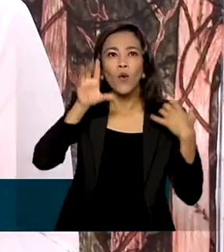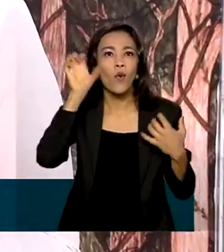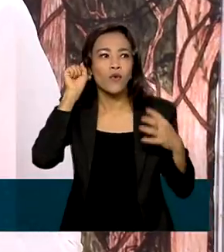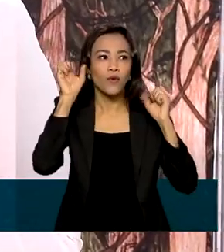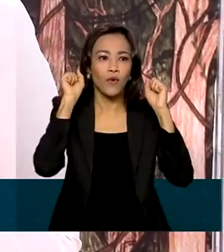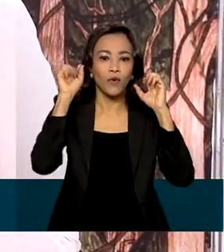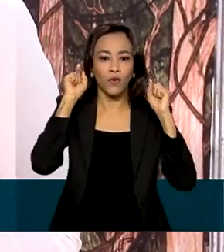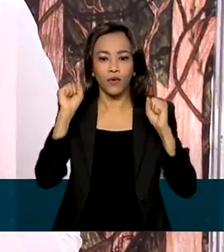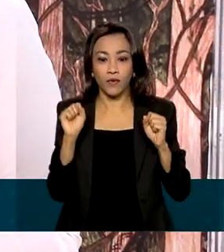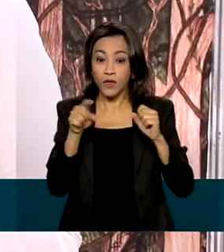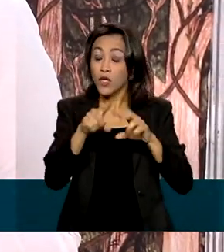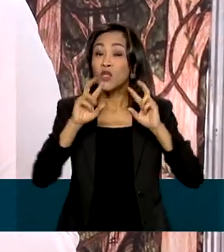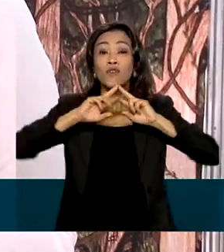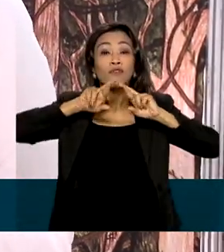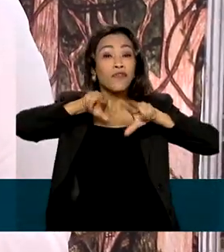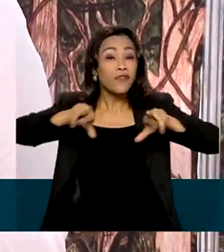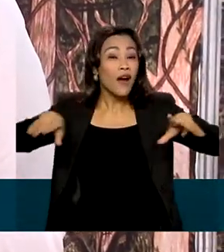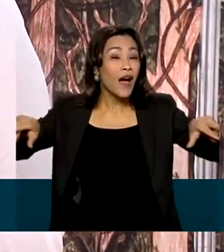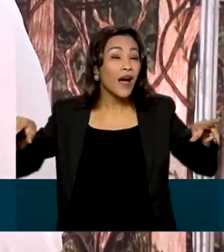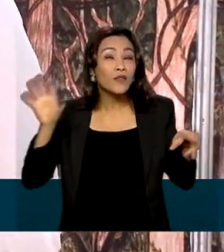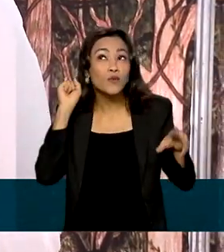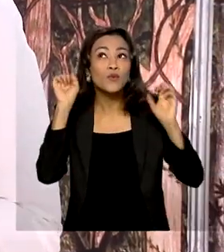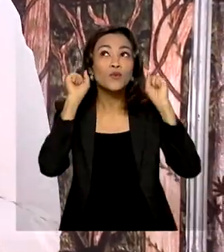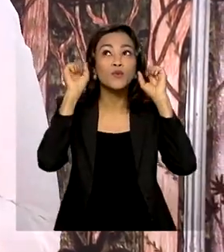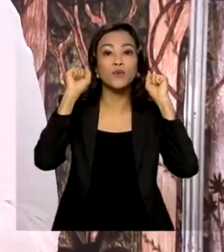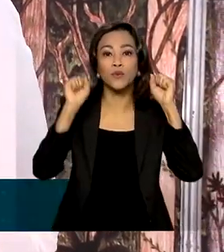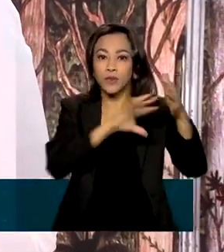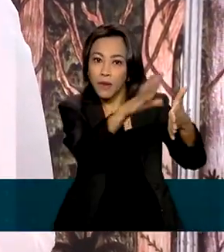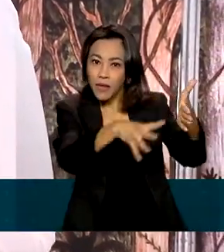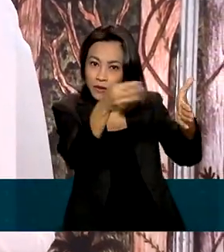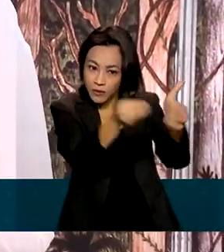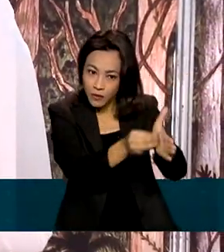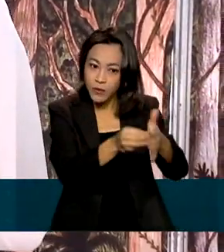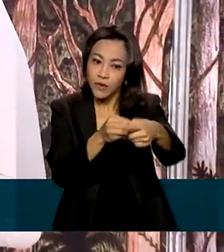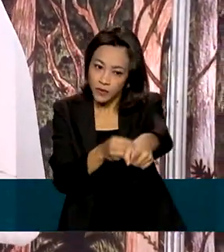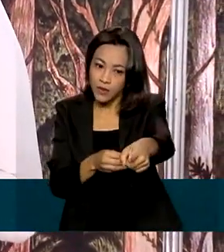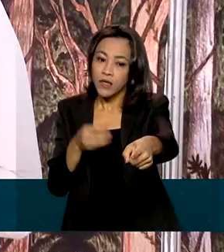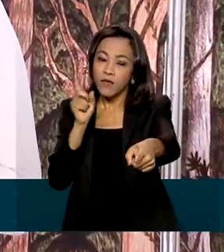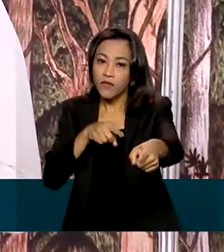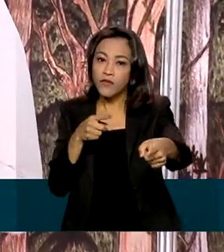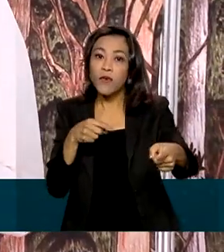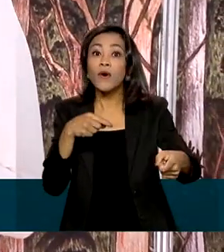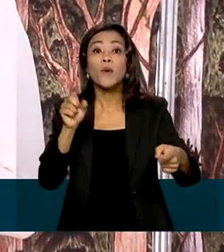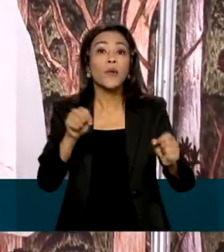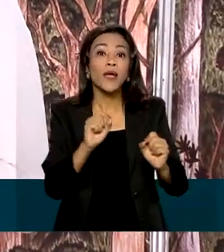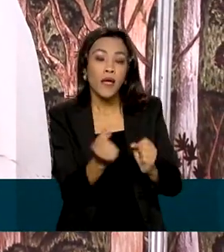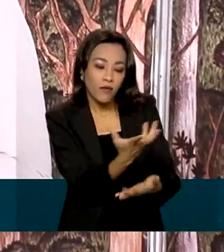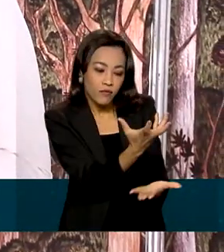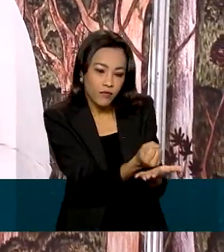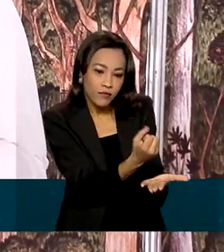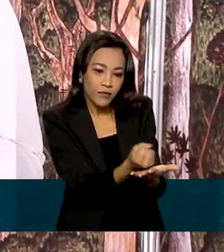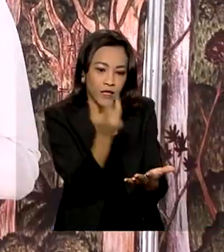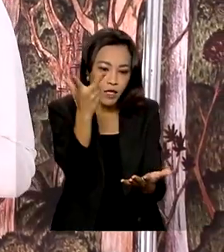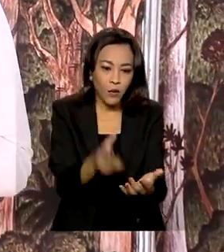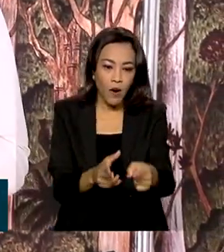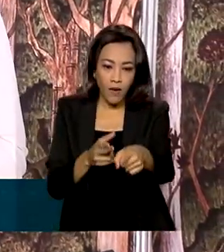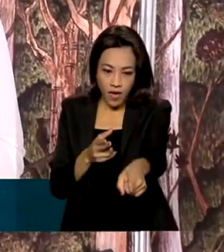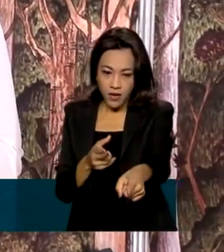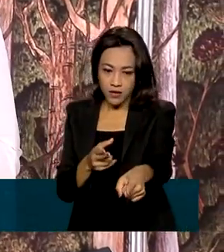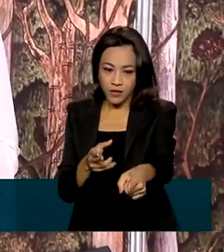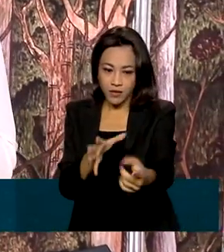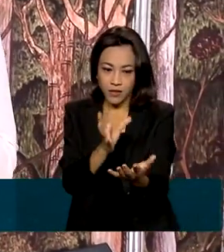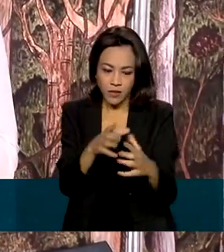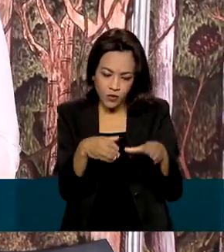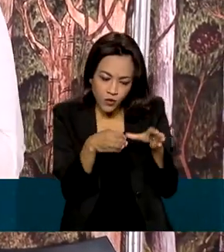bom. Todos os sons da biodiversidade amazônica ouvidos aqui foram captados por aparelhos como este, que estão